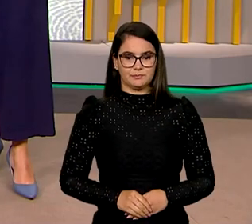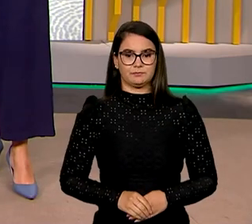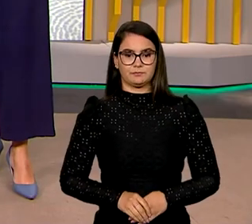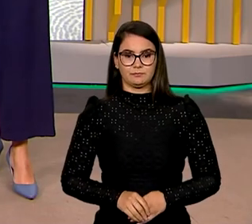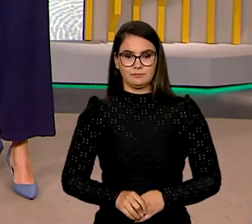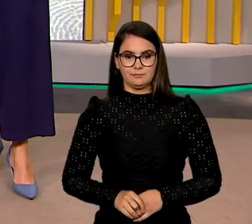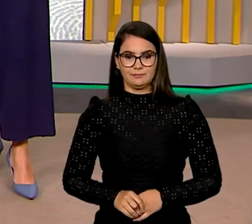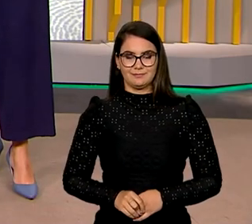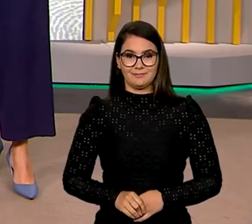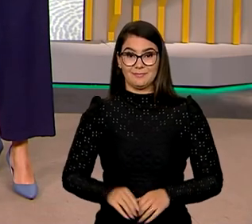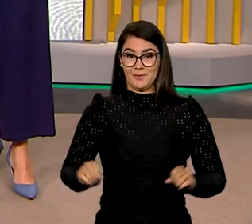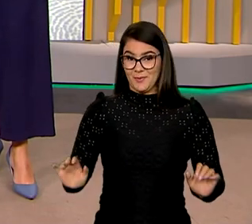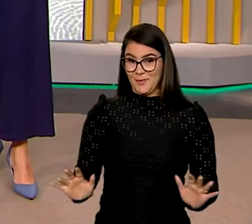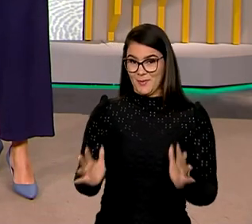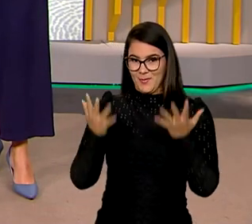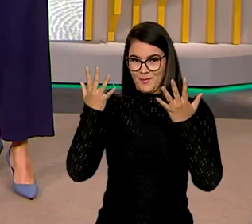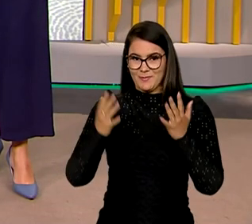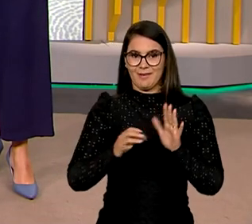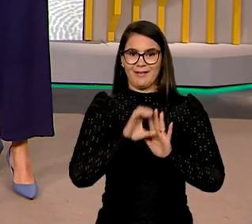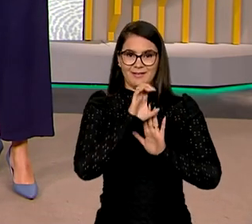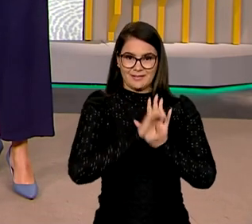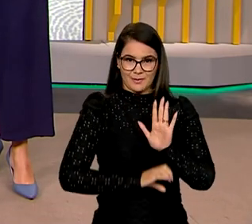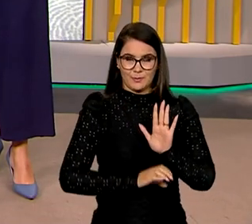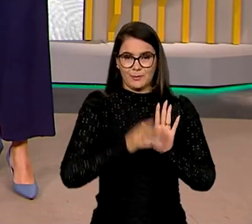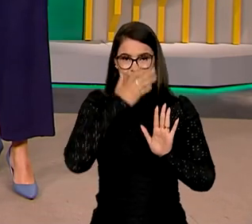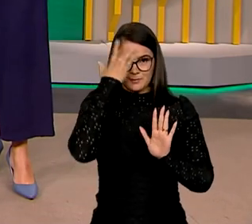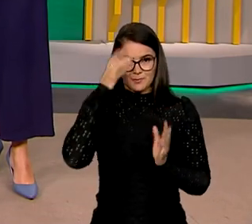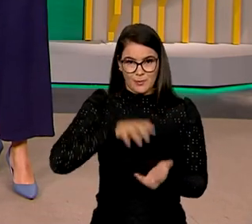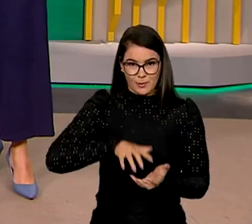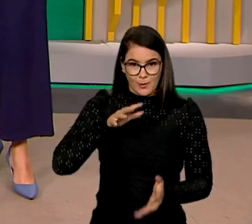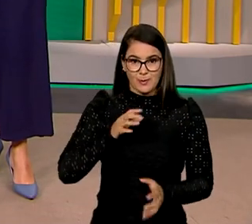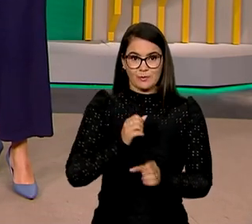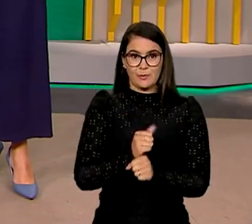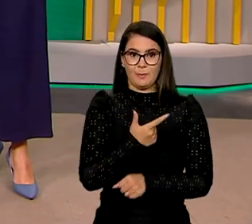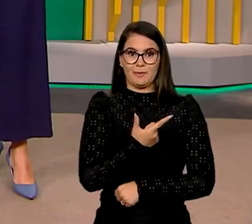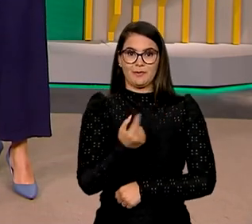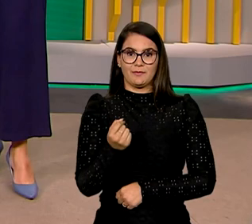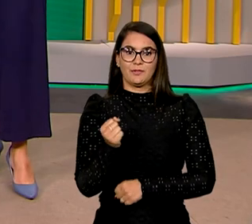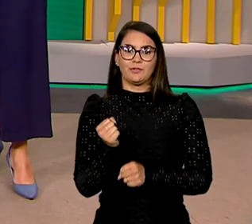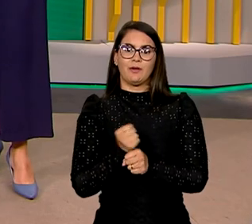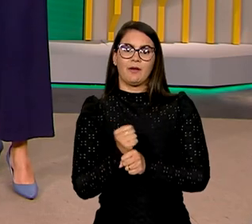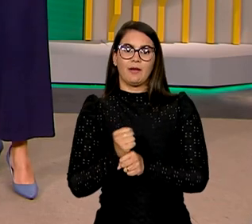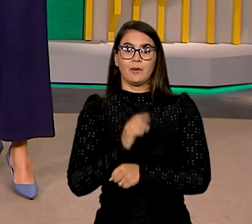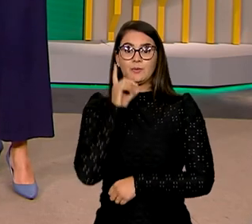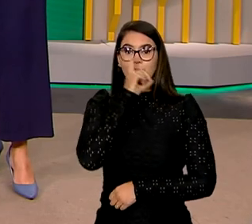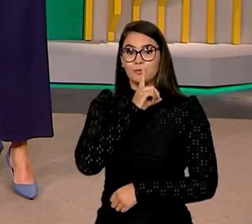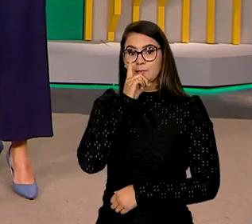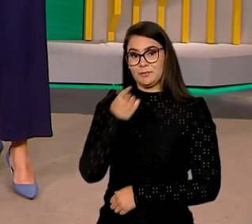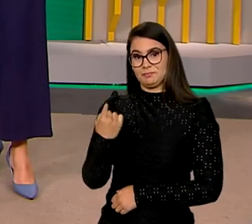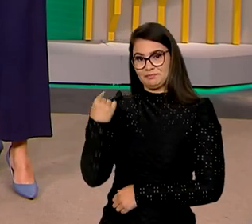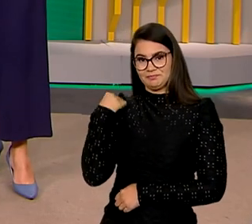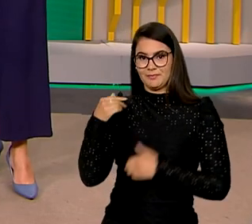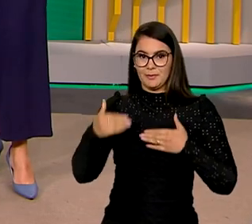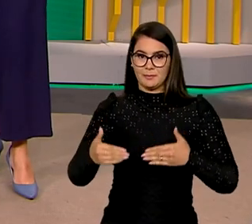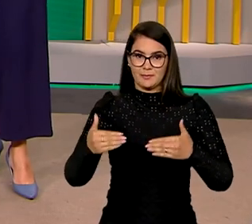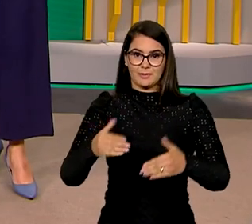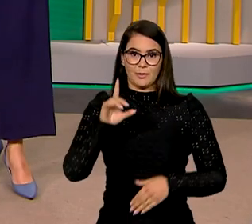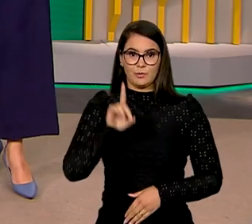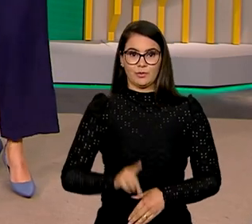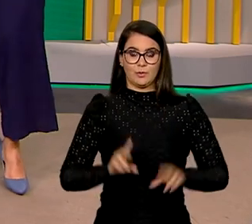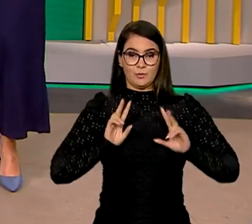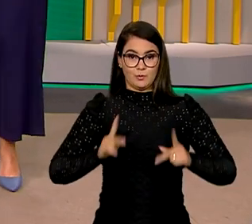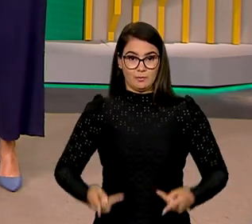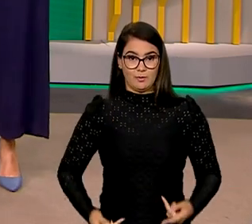Para comemorar o Estatuto da Pessoa Idosa, que completou 20 anos no último domingo, o Ministério dos Direitos Humanos